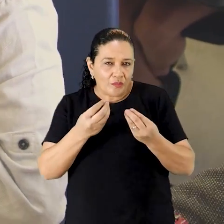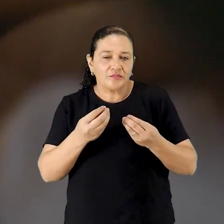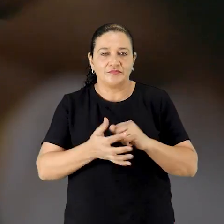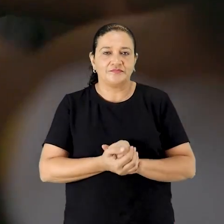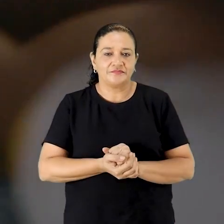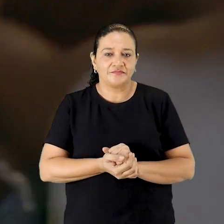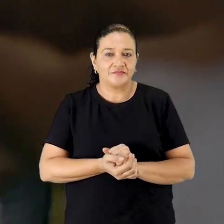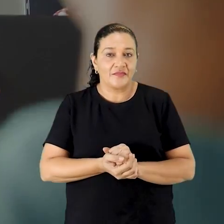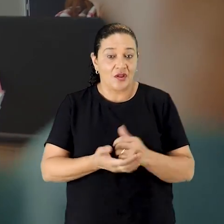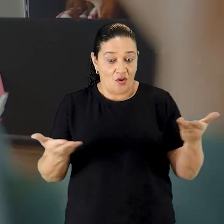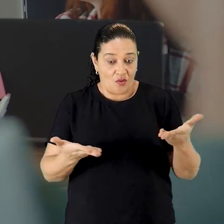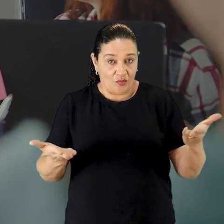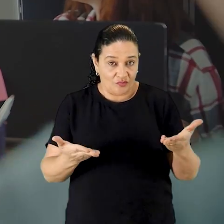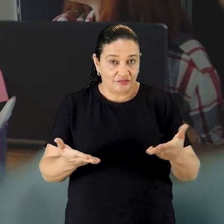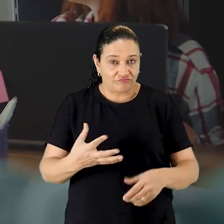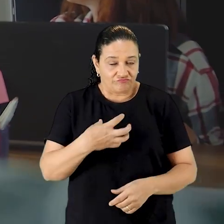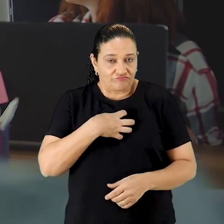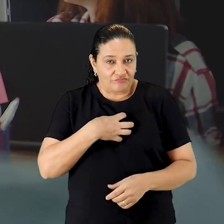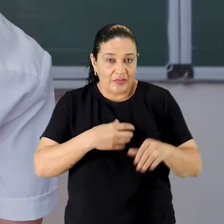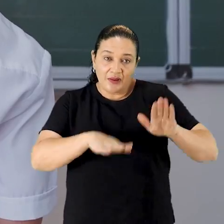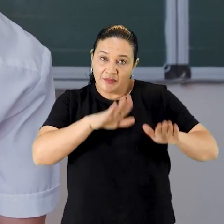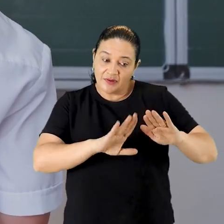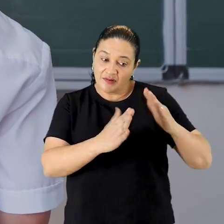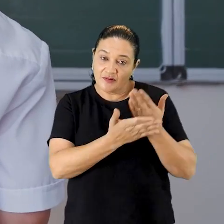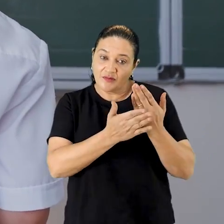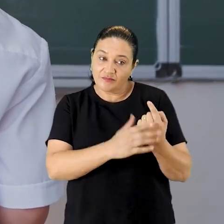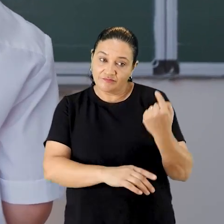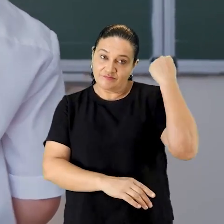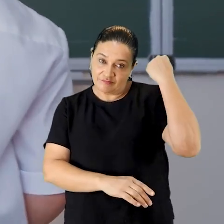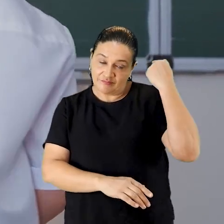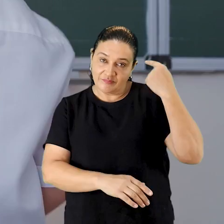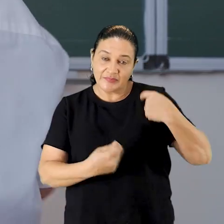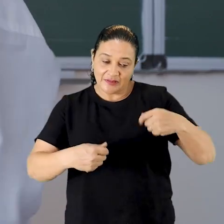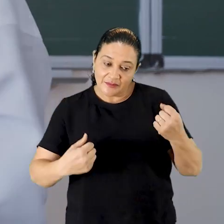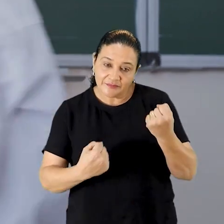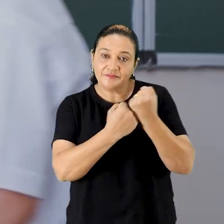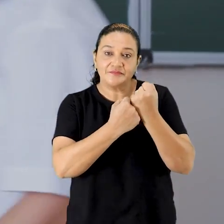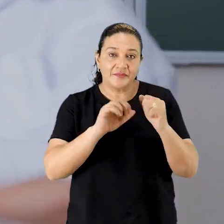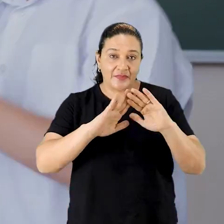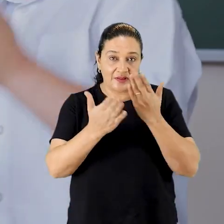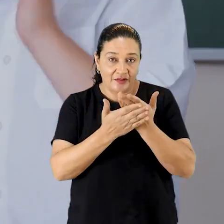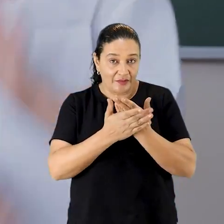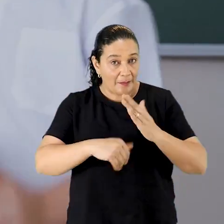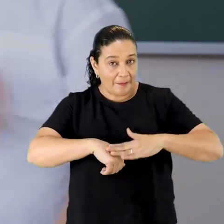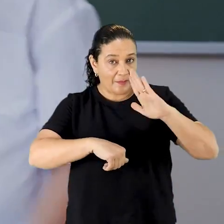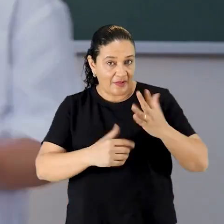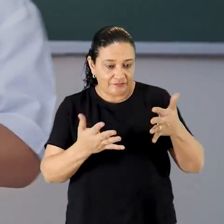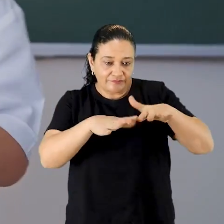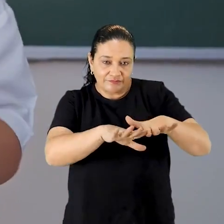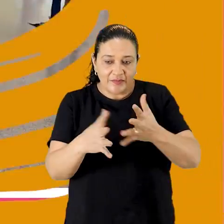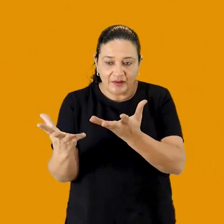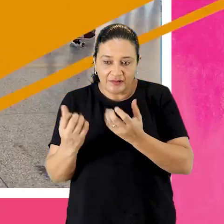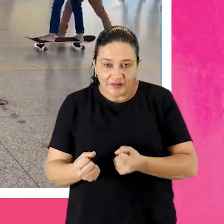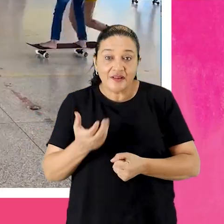físicos se sentirem. Se como nos sentimos hoje depende tanto da escola que passamos, queremos apoiar uma escola mais